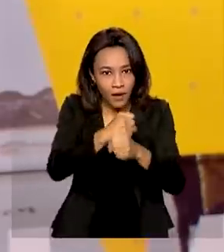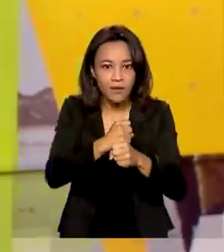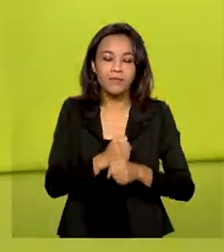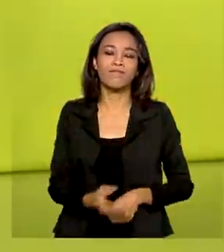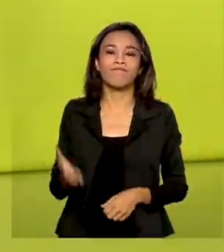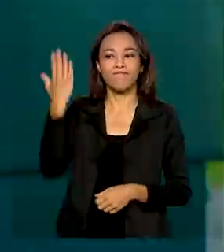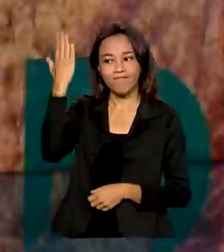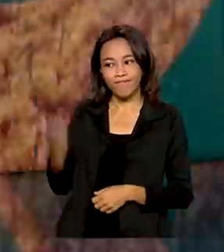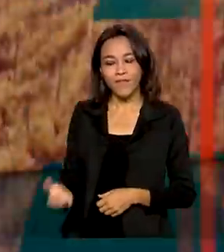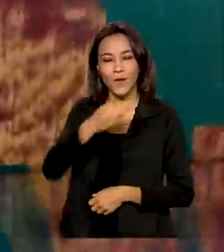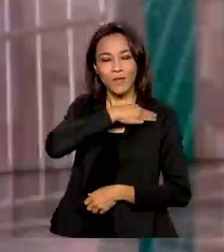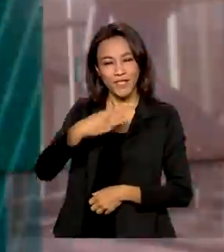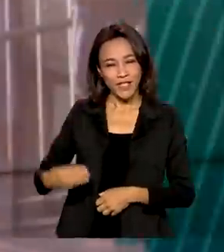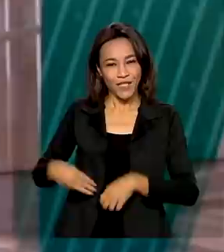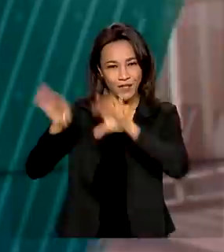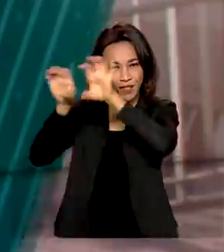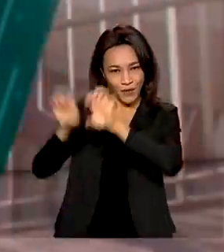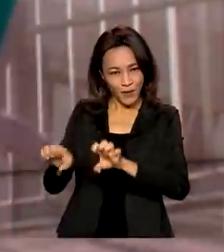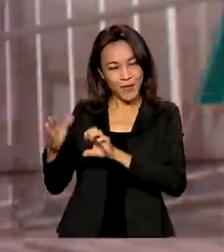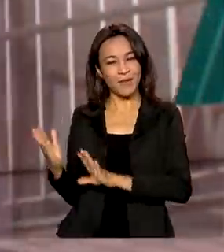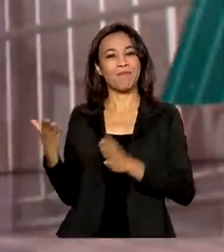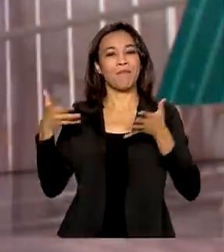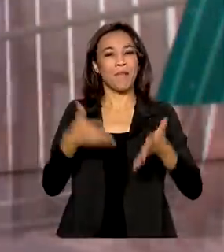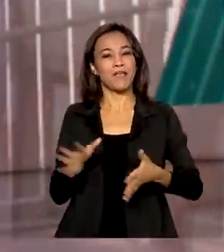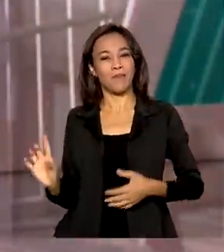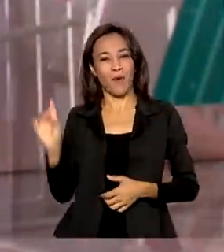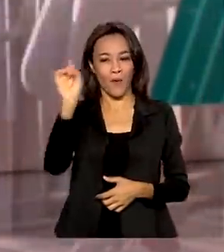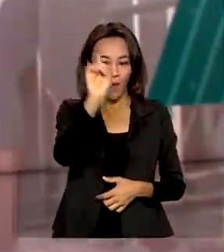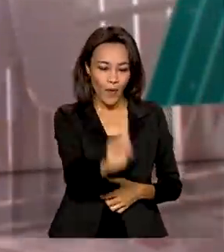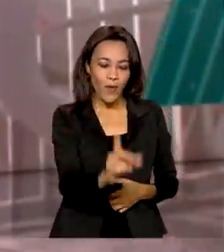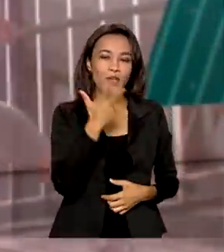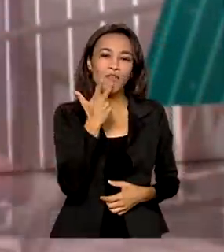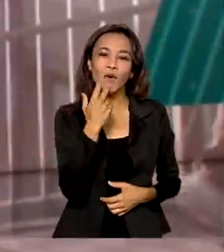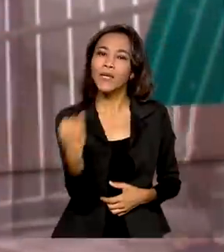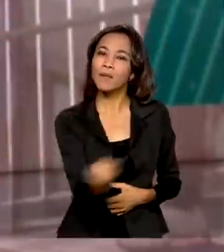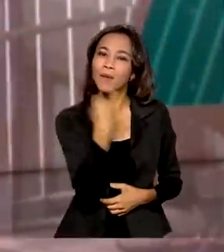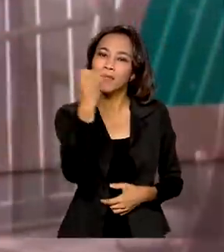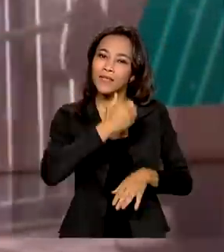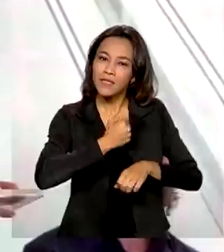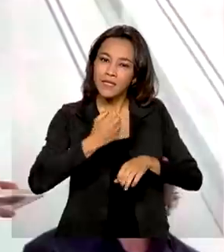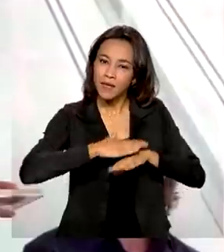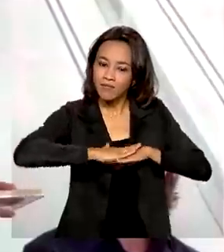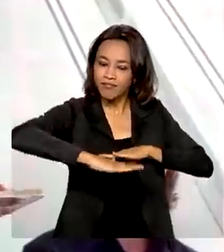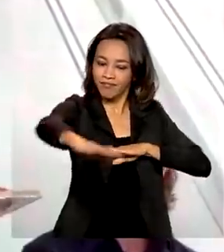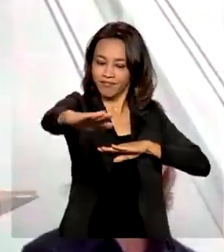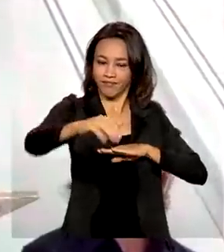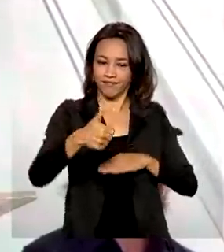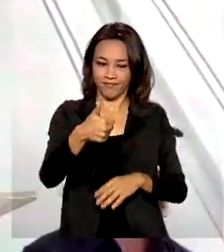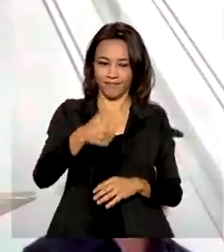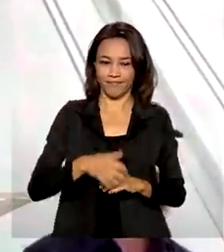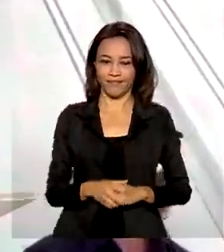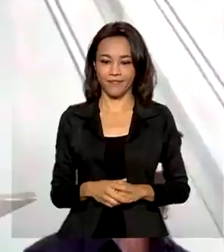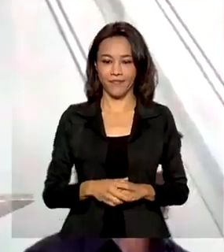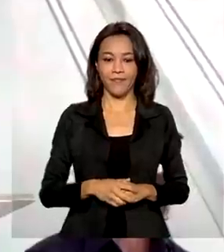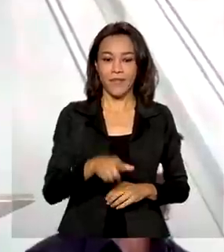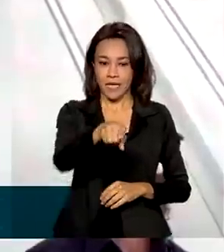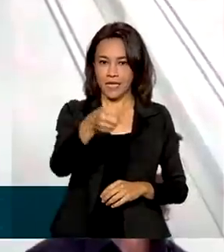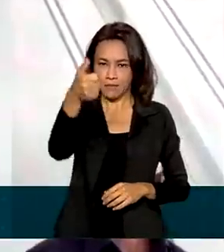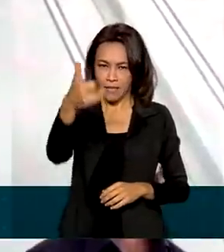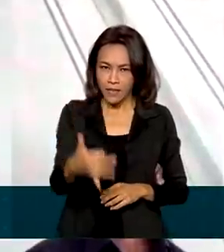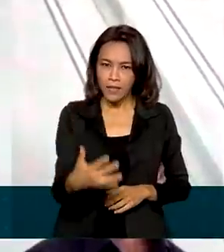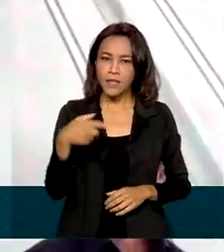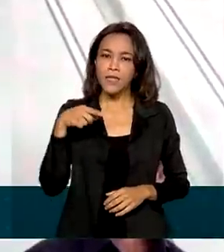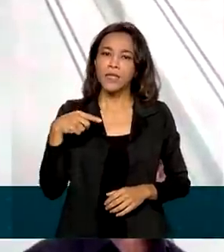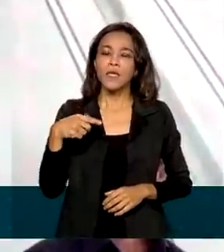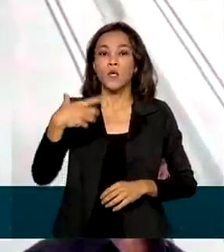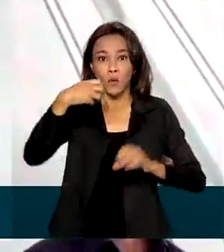Infraestrutura, Tarcísio de Freitas, participou da entrega e falou sobre a importância da obra. Esse esforço do governo